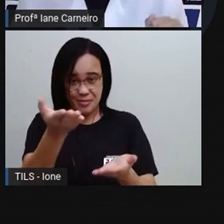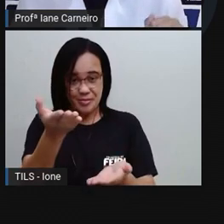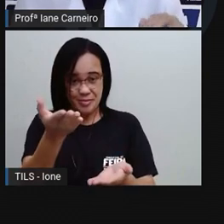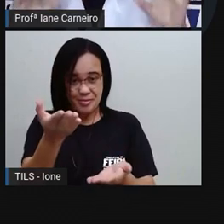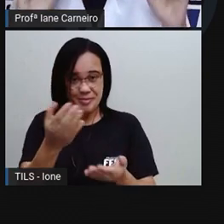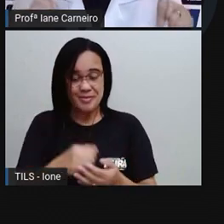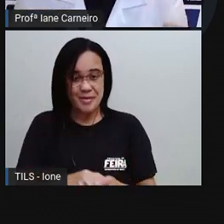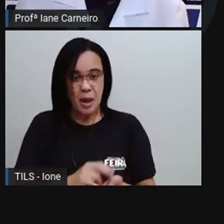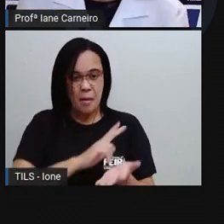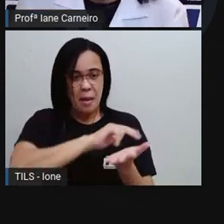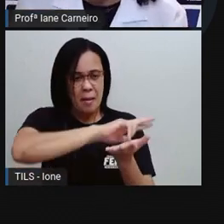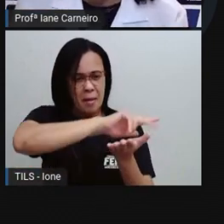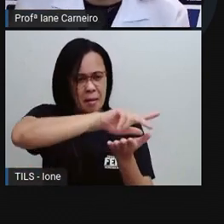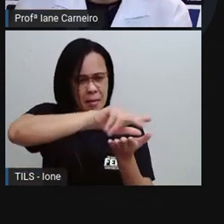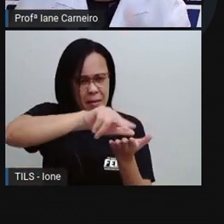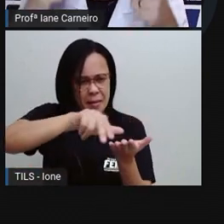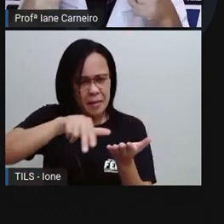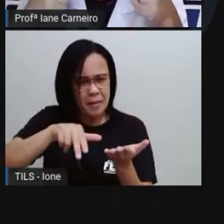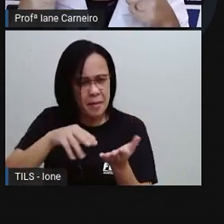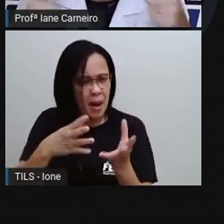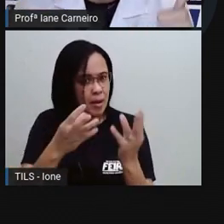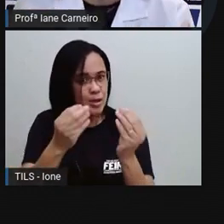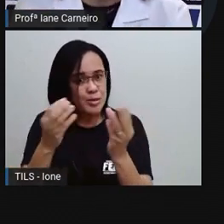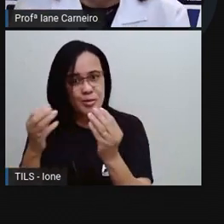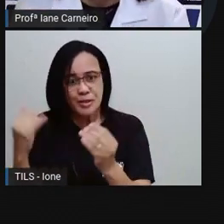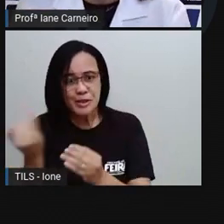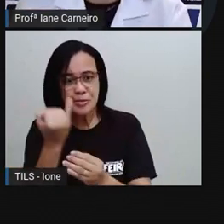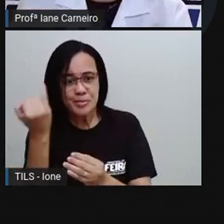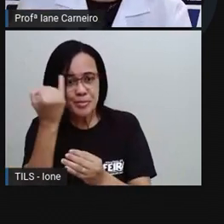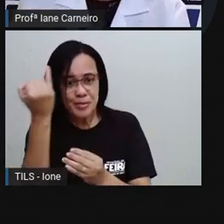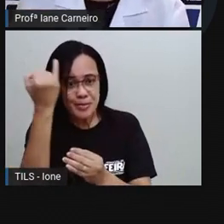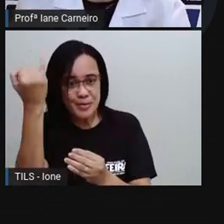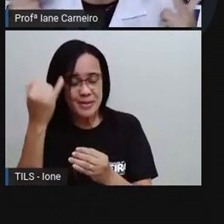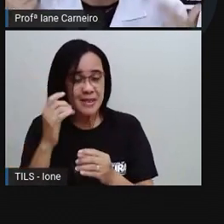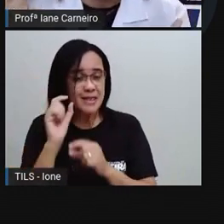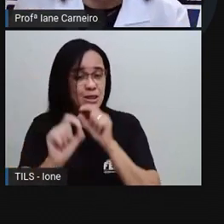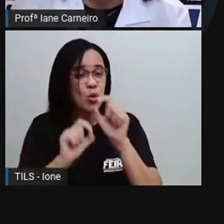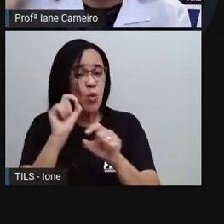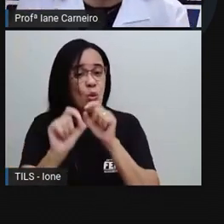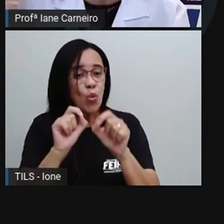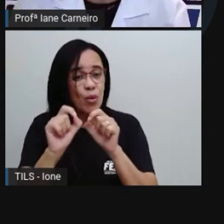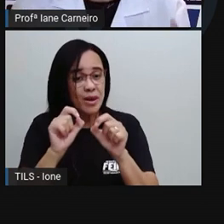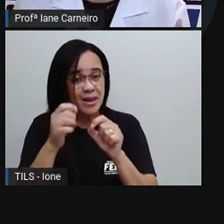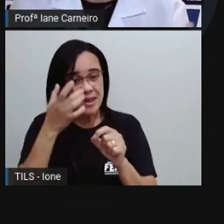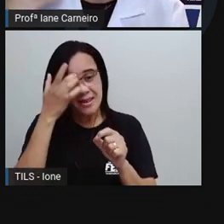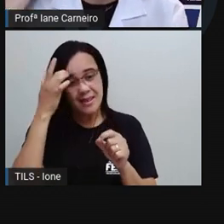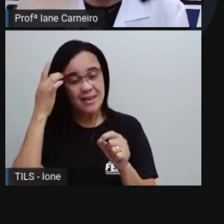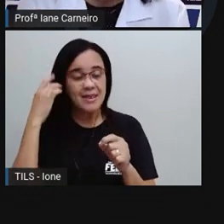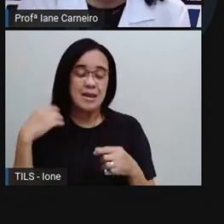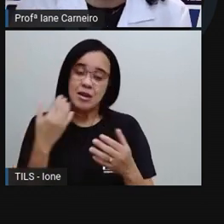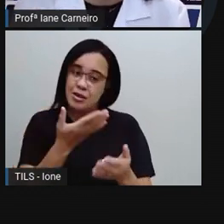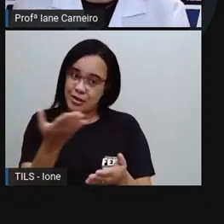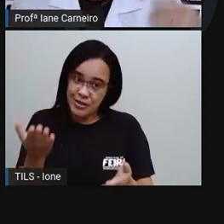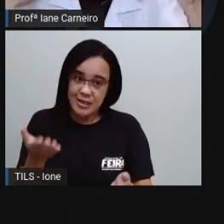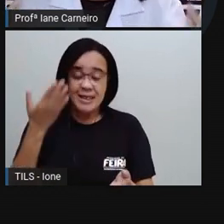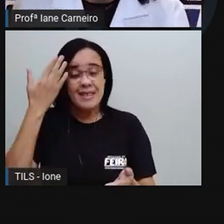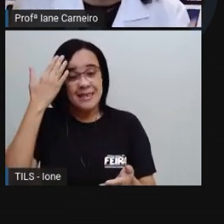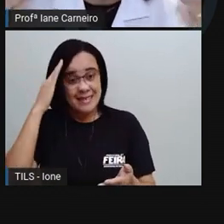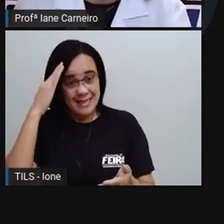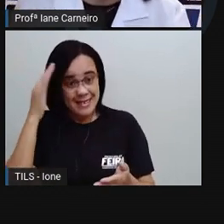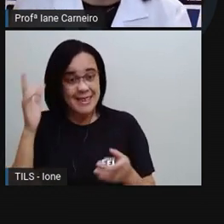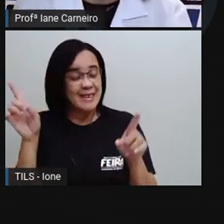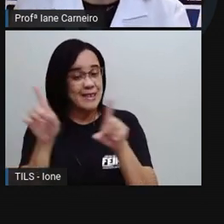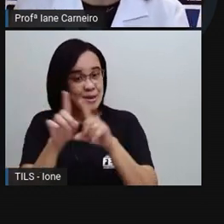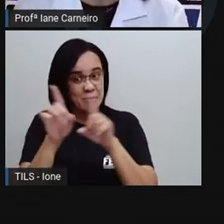Olha só, a gente vai falar deles agora. A parte, ó, bacana de beber água, certo? Para vocês entenderem, ó, e incentivar a família e você